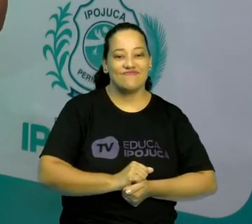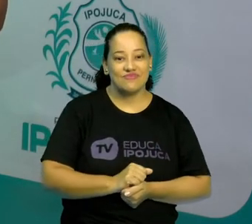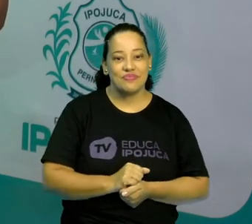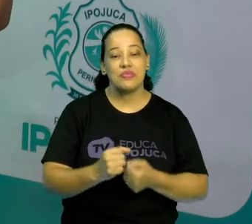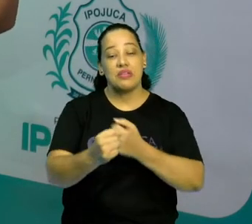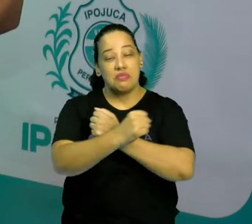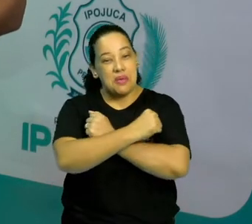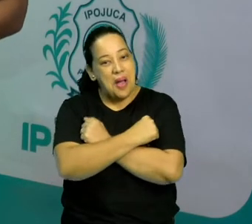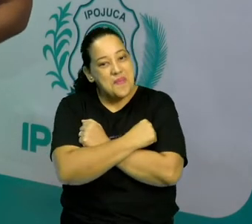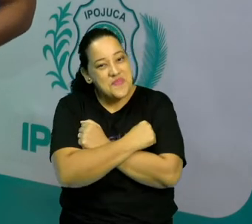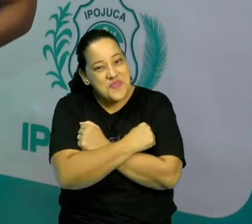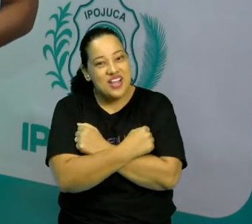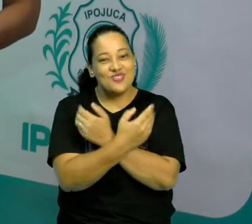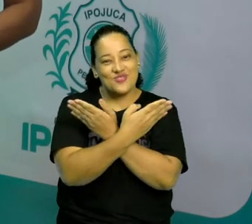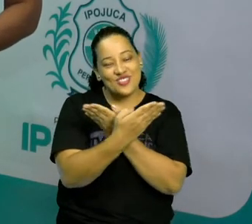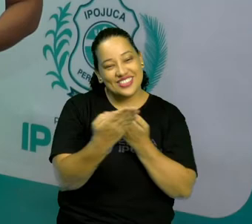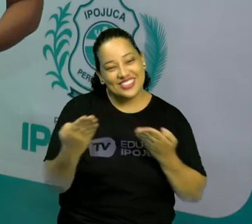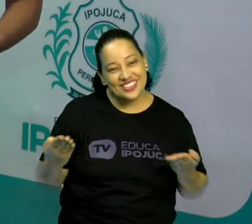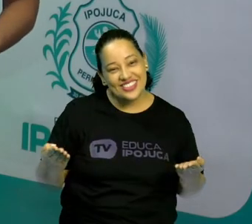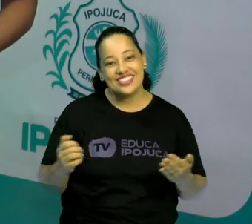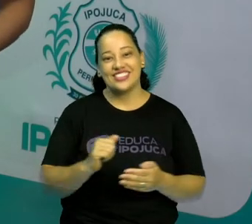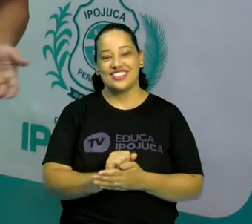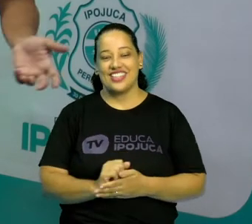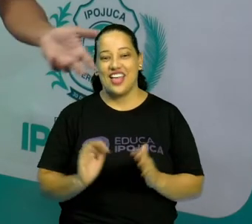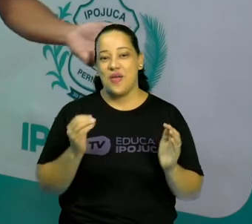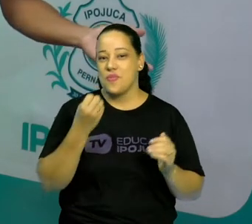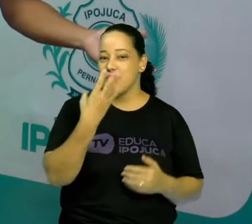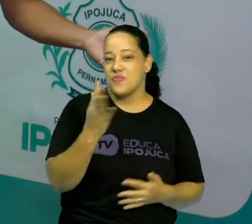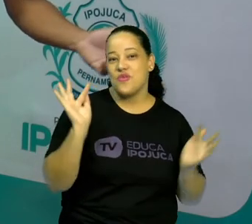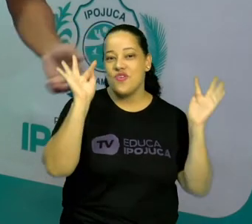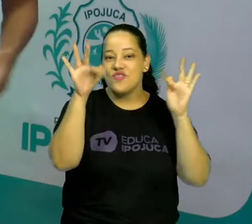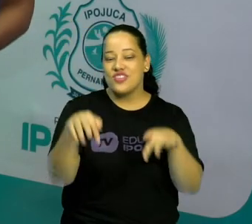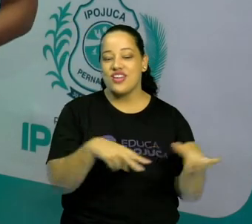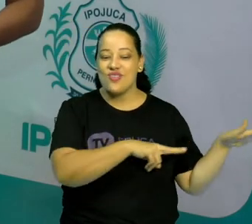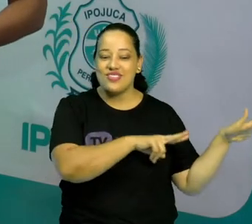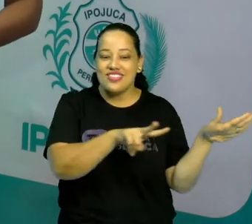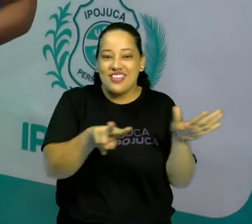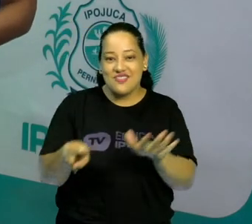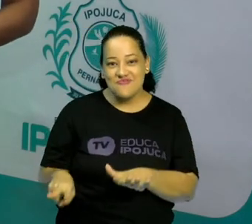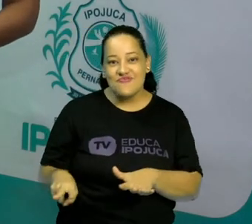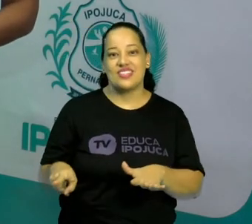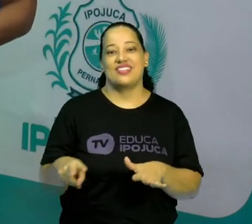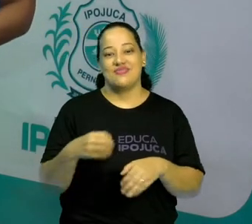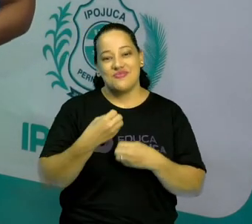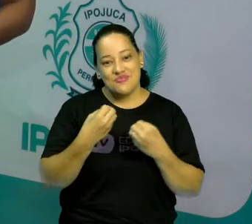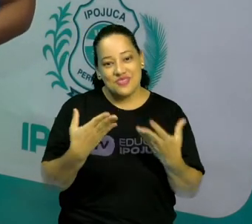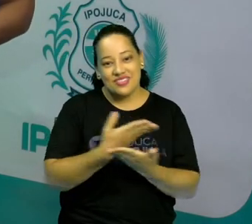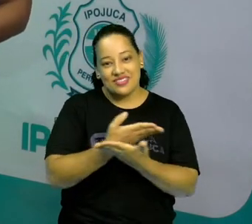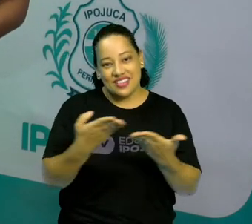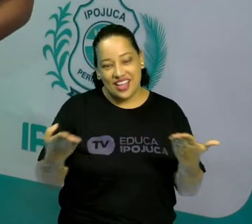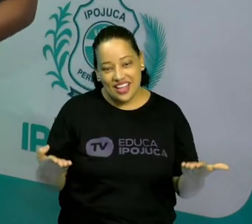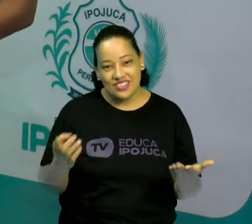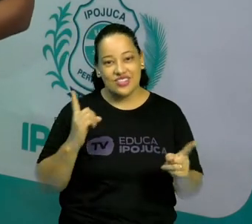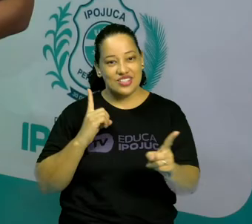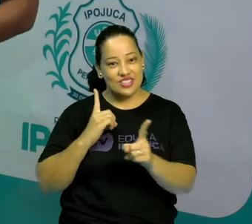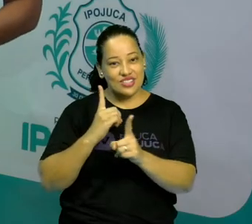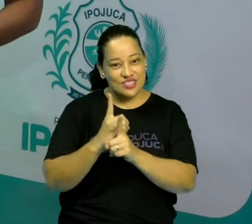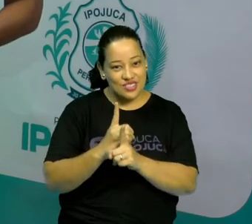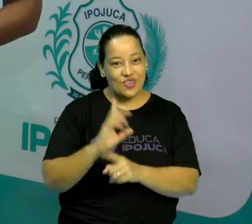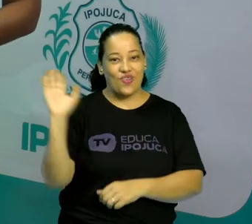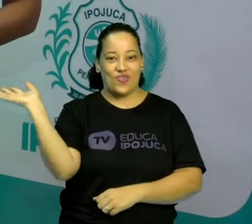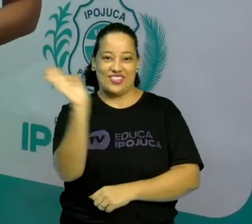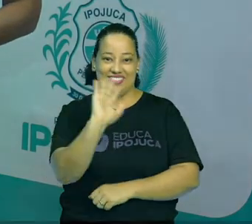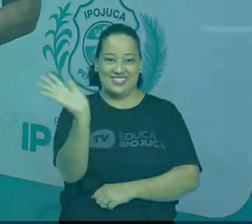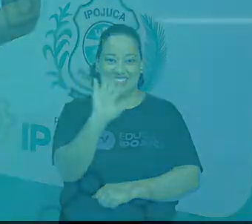Um grande abraço para vocês, um excelente final de semana para todos e a gente se encontra na próxima. Até